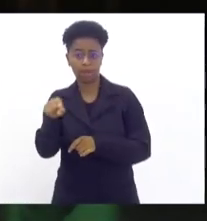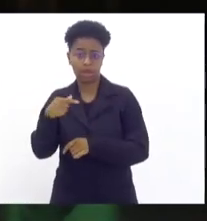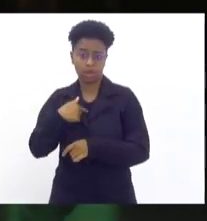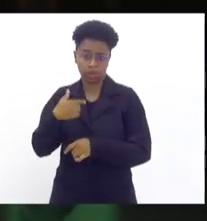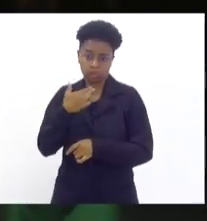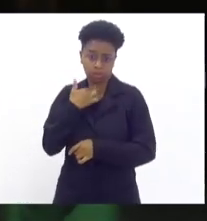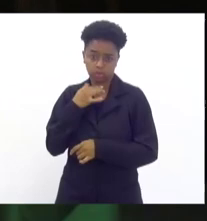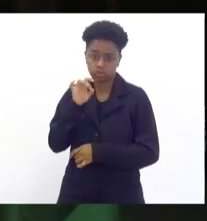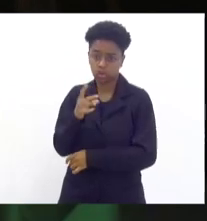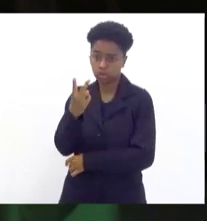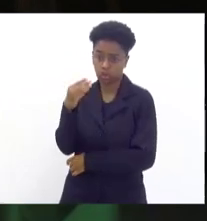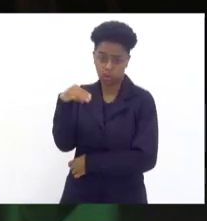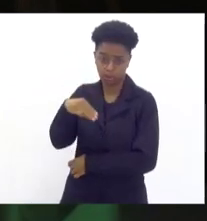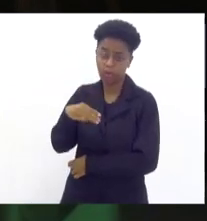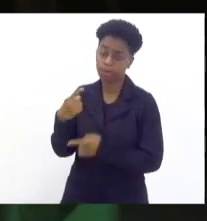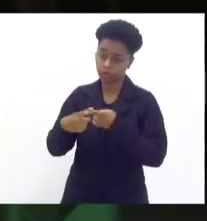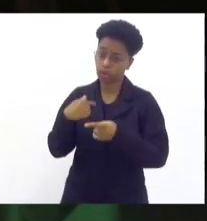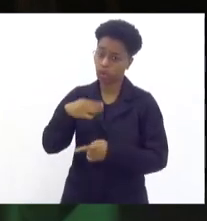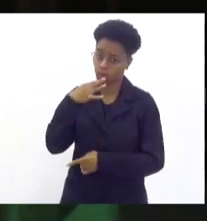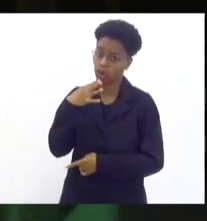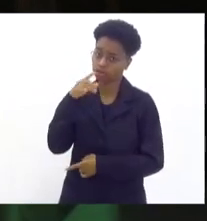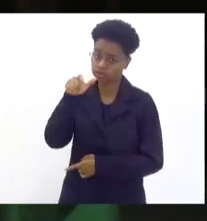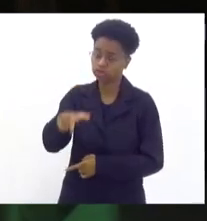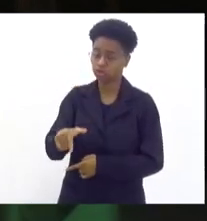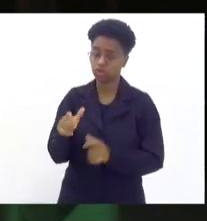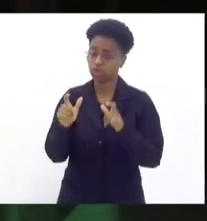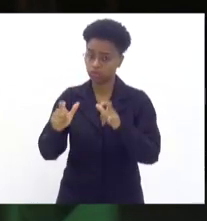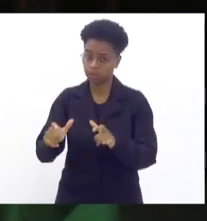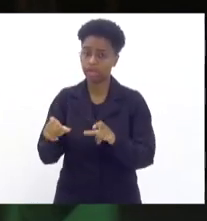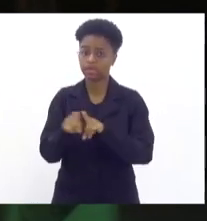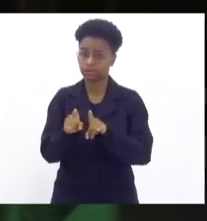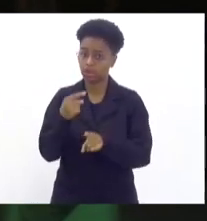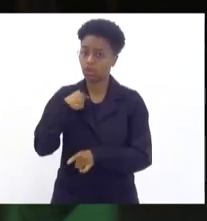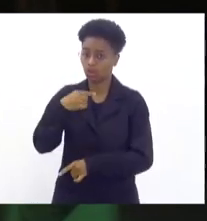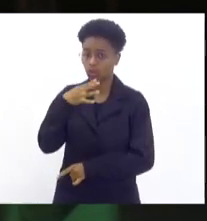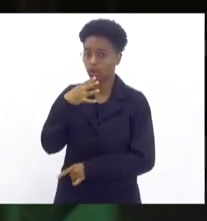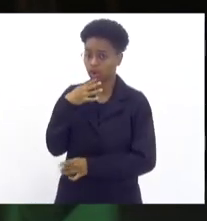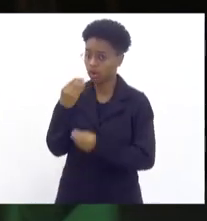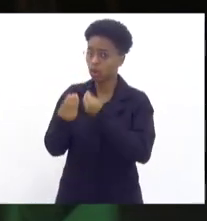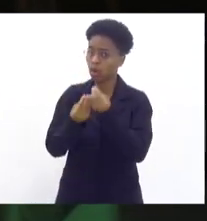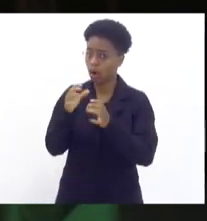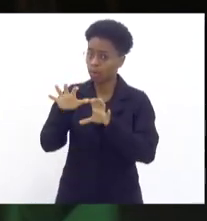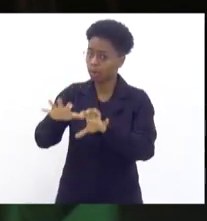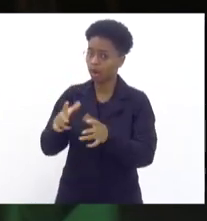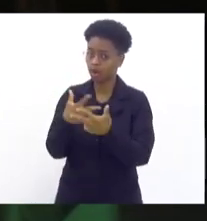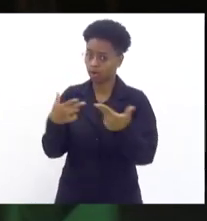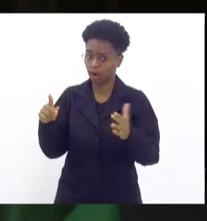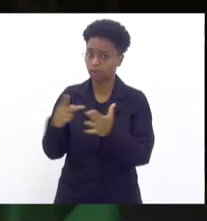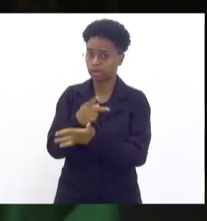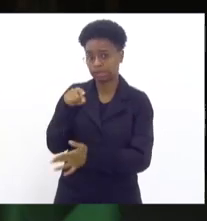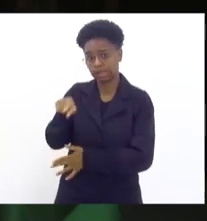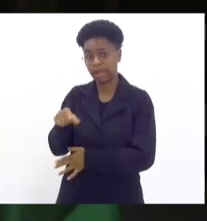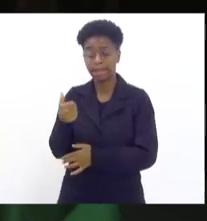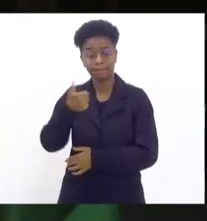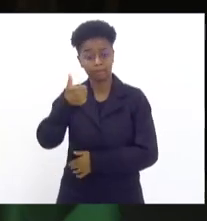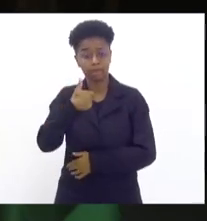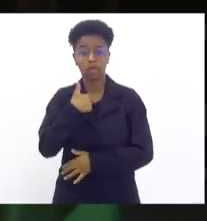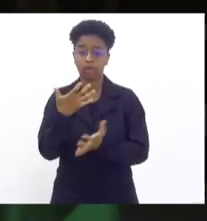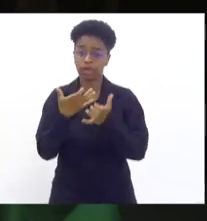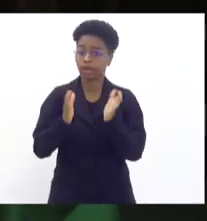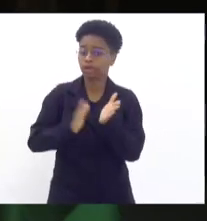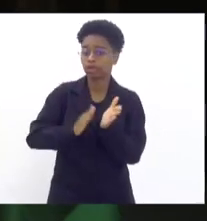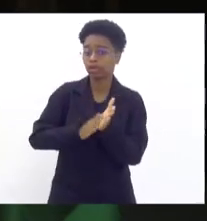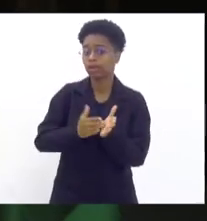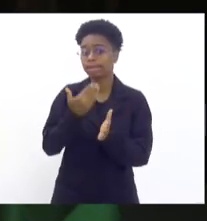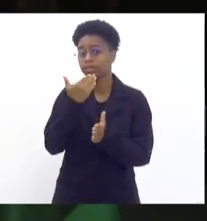dois minutos, porque eu conheço Braz de Pina e eu conheço toda a situação que está acontecendo lá. Primeiro, eu queria que cobrar aqui